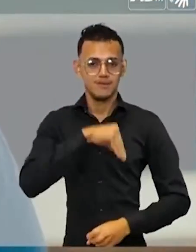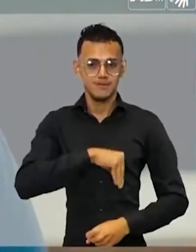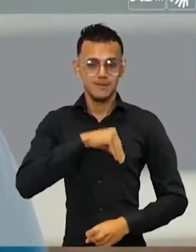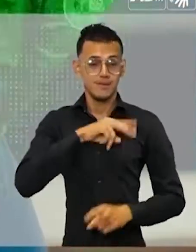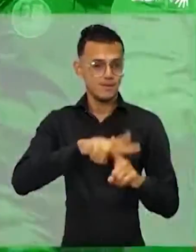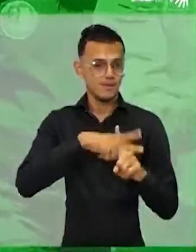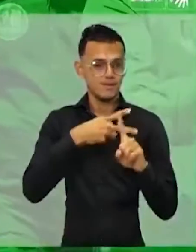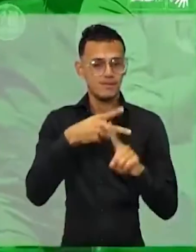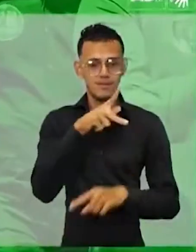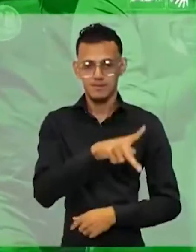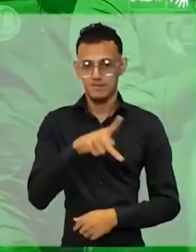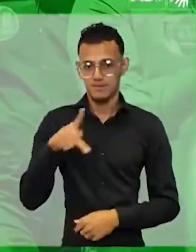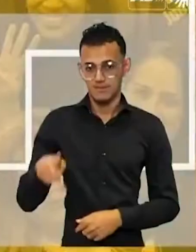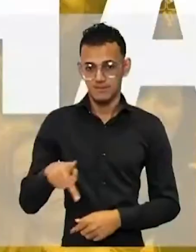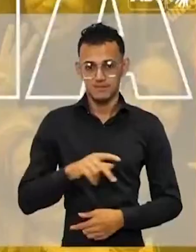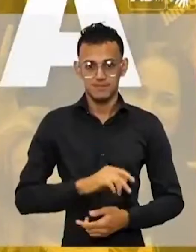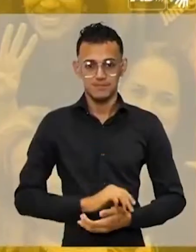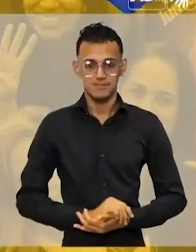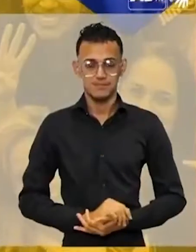dos professores.